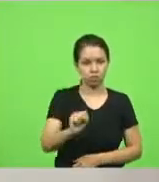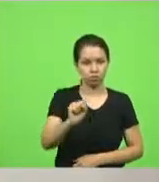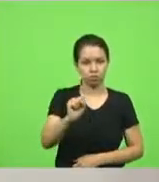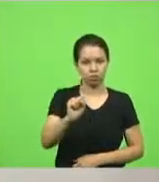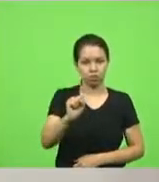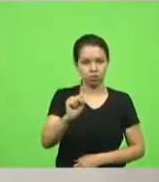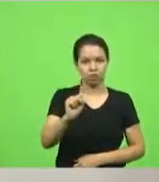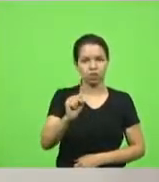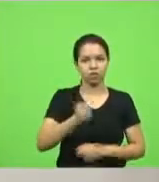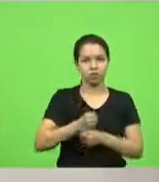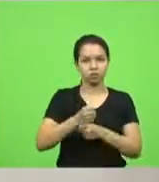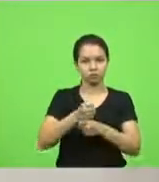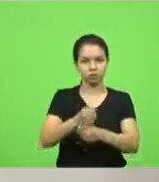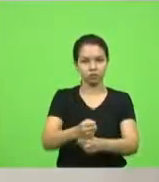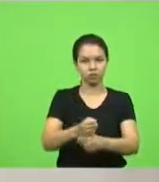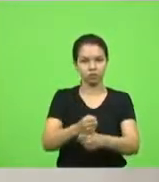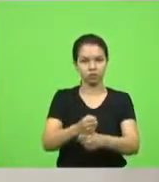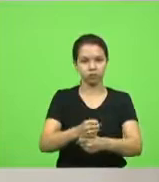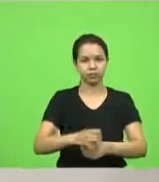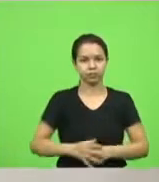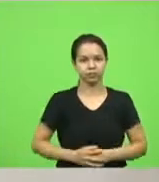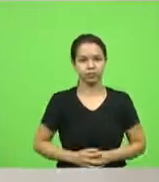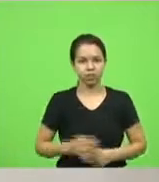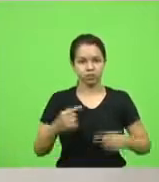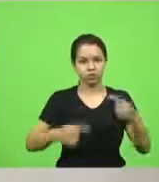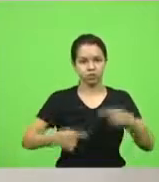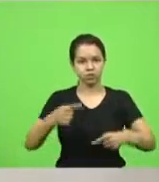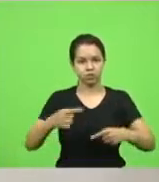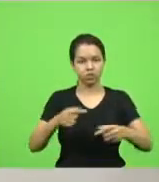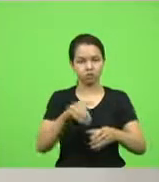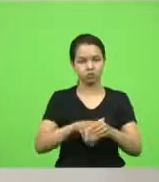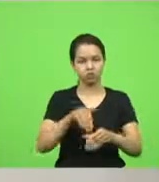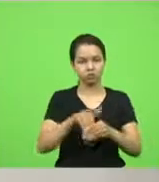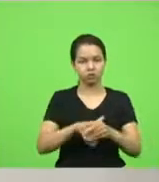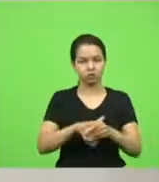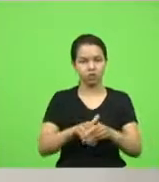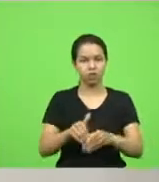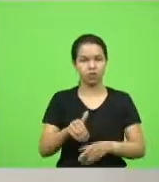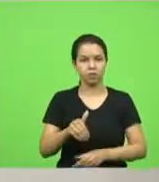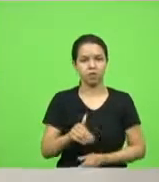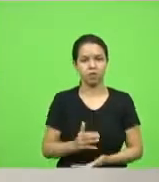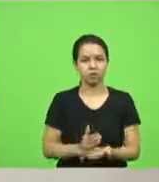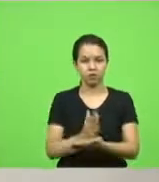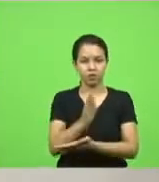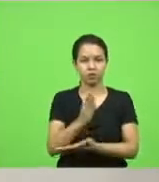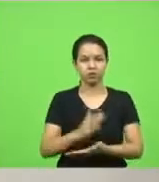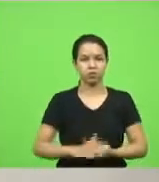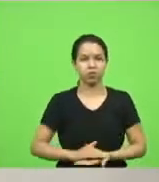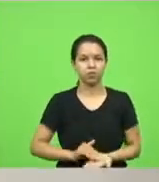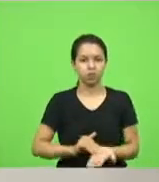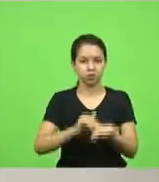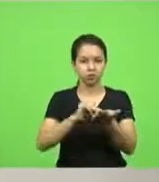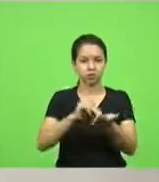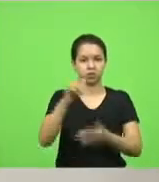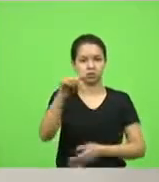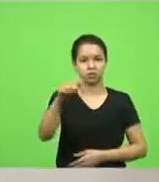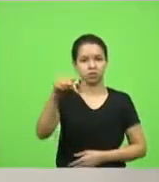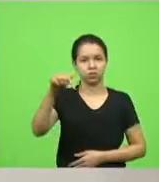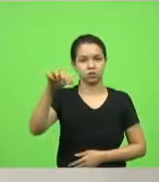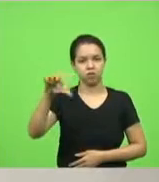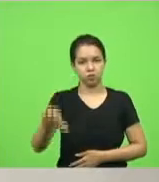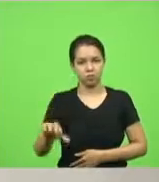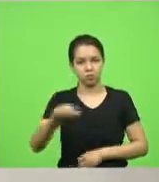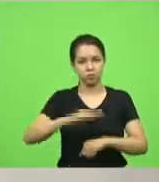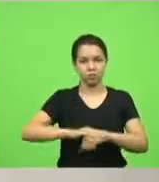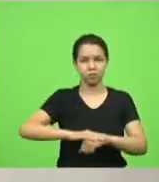Em discussão. Em votação. Aprovado. Moção 79, deputado